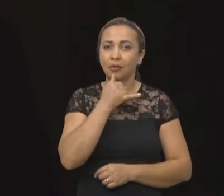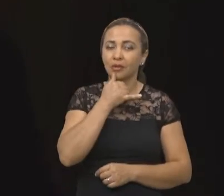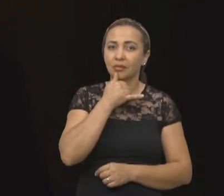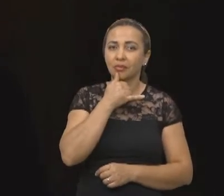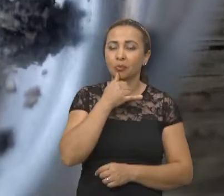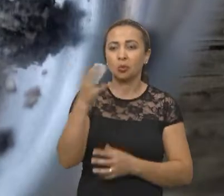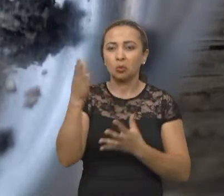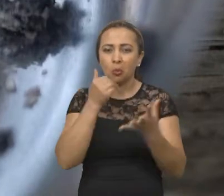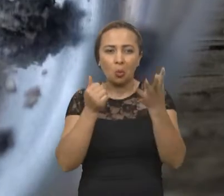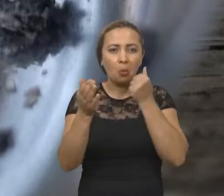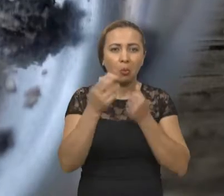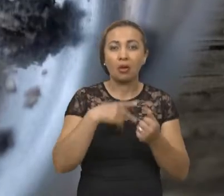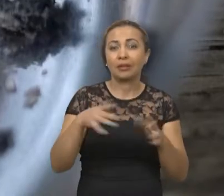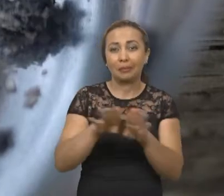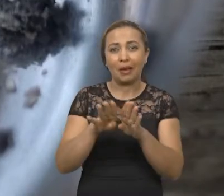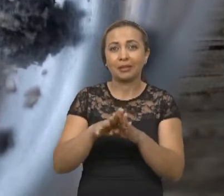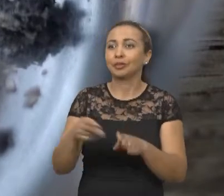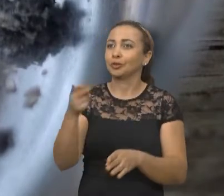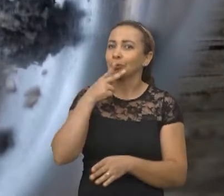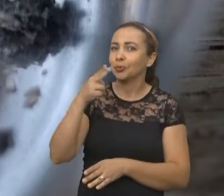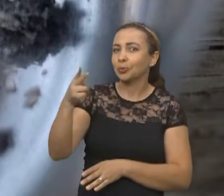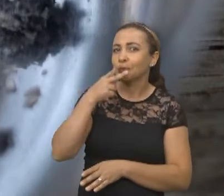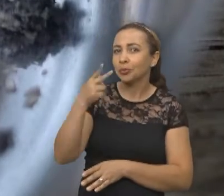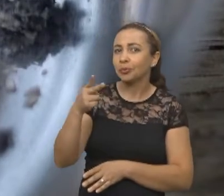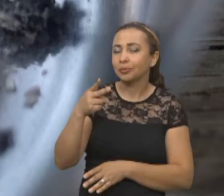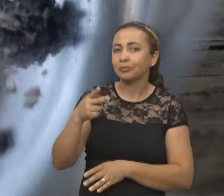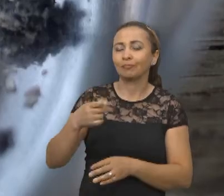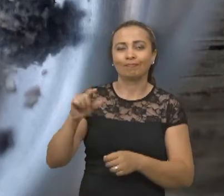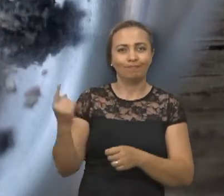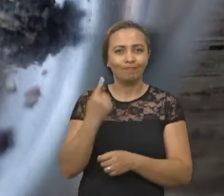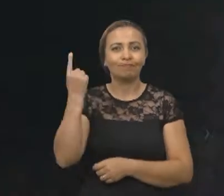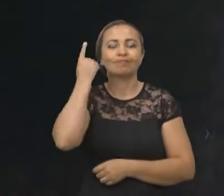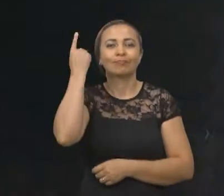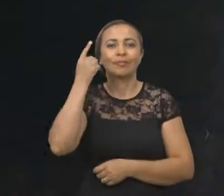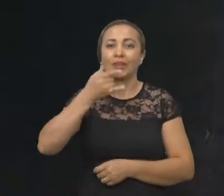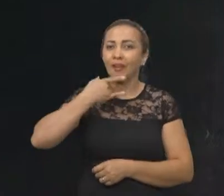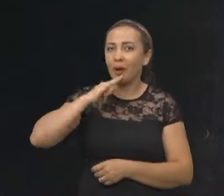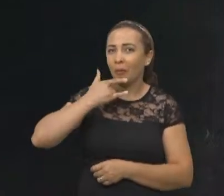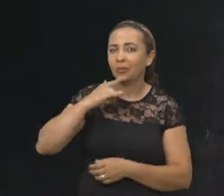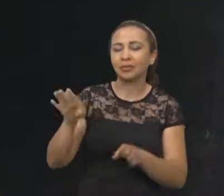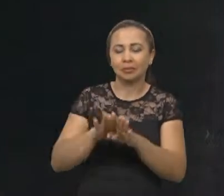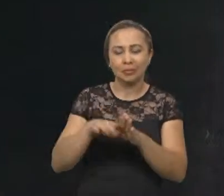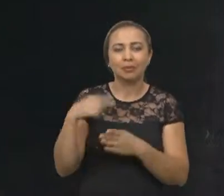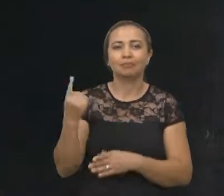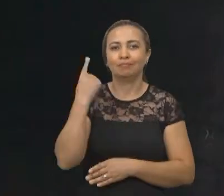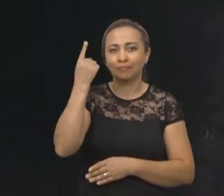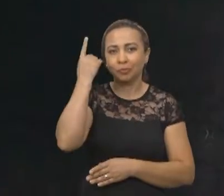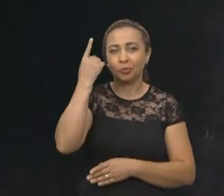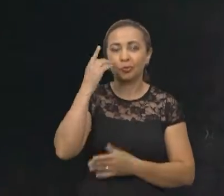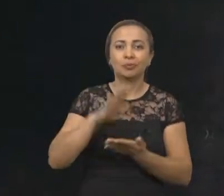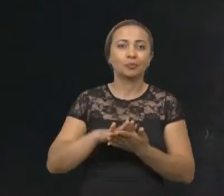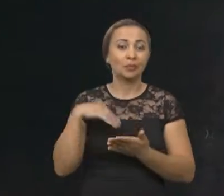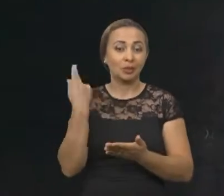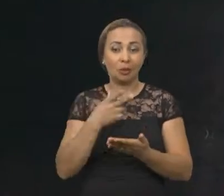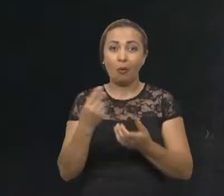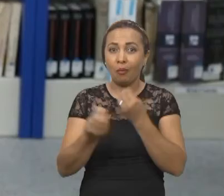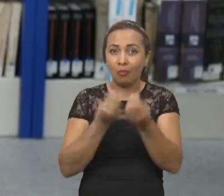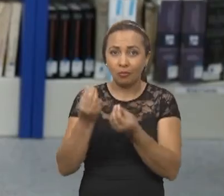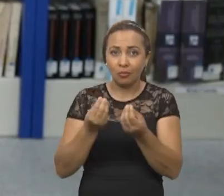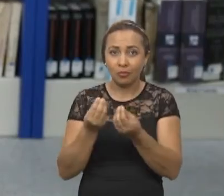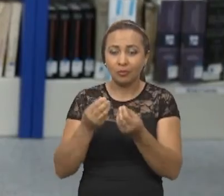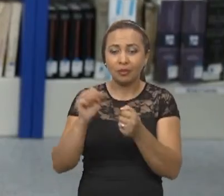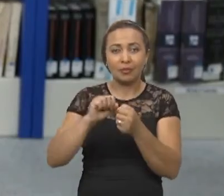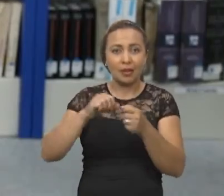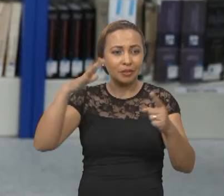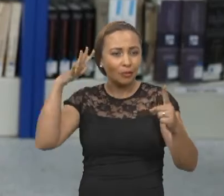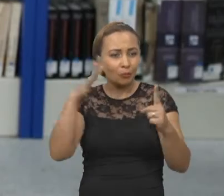em consumo de tabaco, de fumo, e também de bebidas alcoólicas ao longo desse primeiro momento. E isso, de alguma forma,